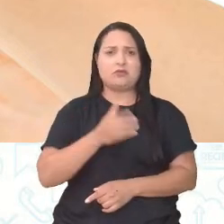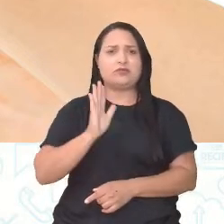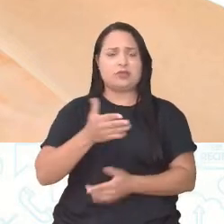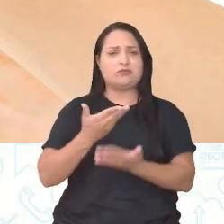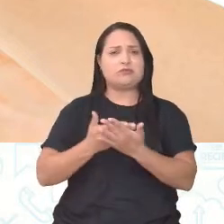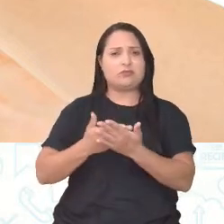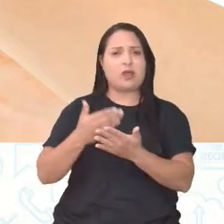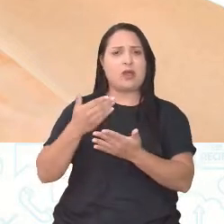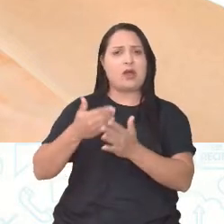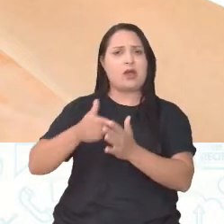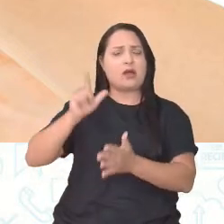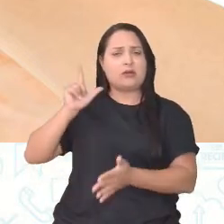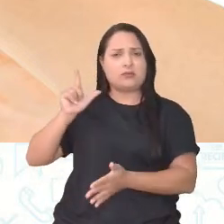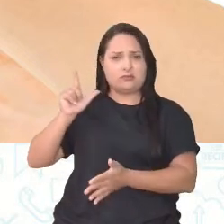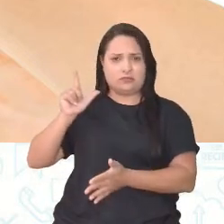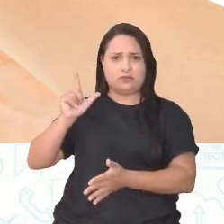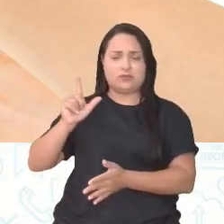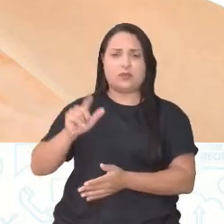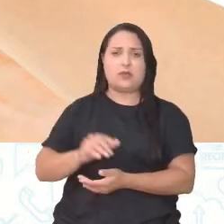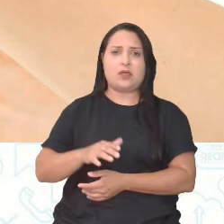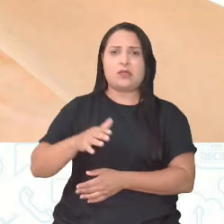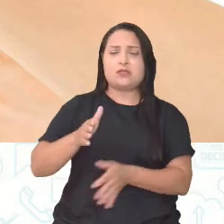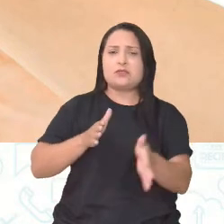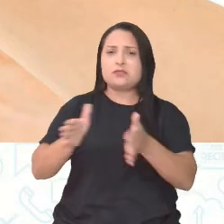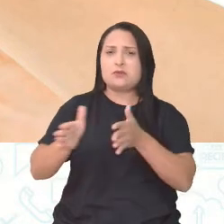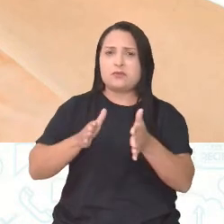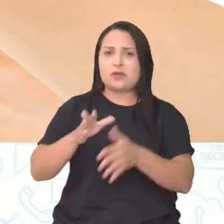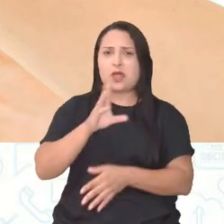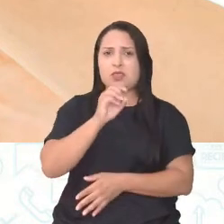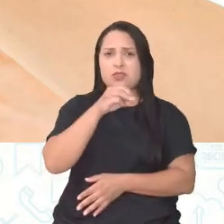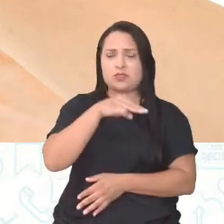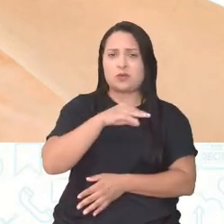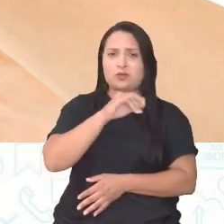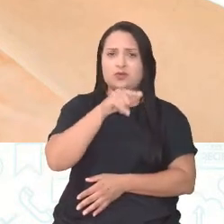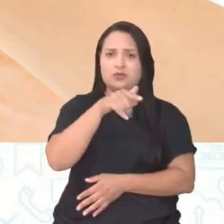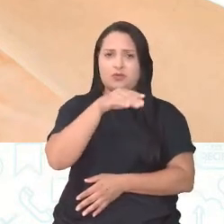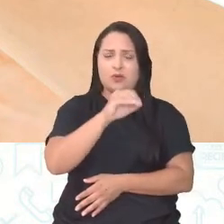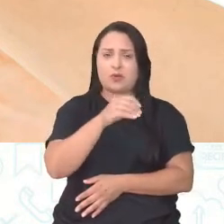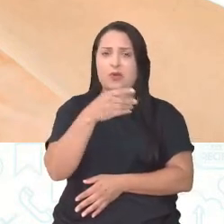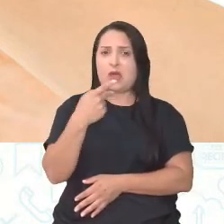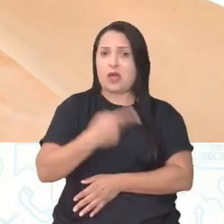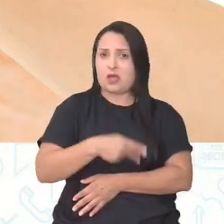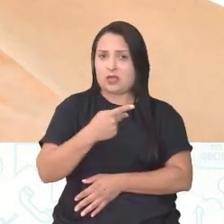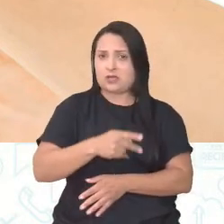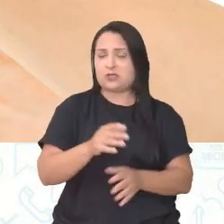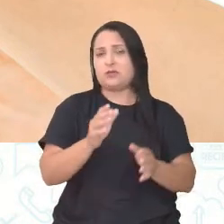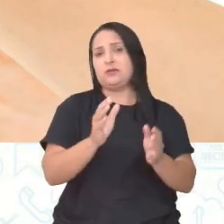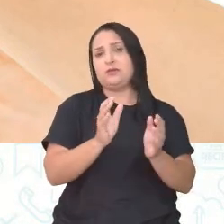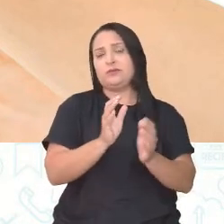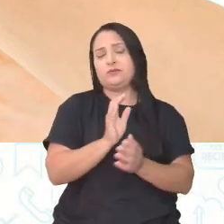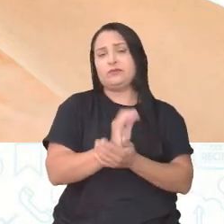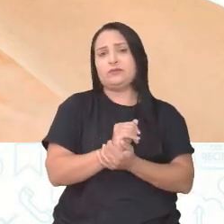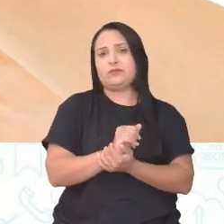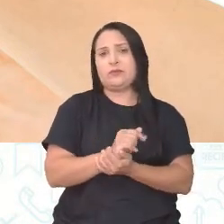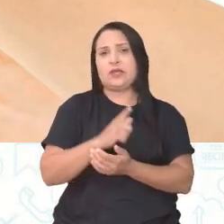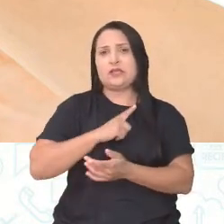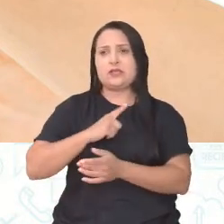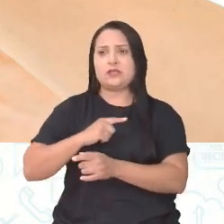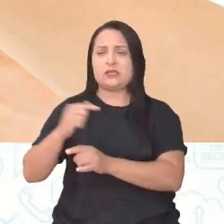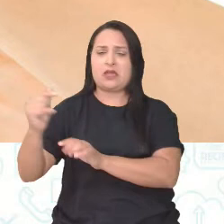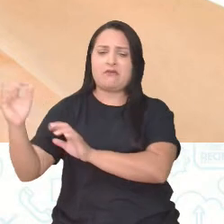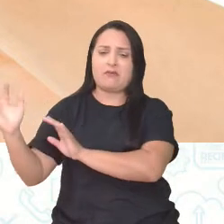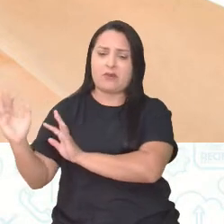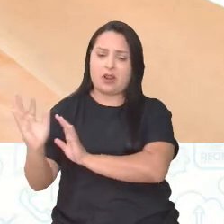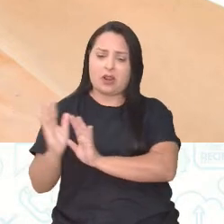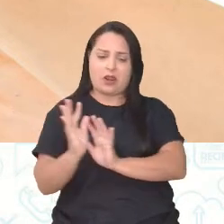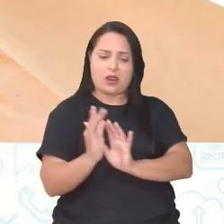em aulas anteriores, né? Que no período que Dom João estava aqui e trouxe toda aquela galera, né? A corte, todinha veio-se embora